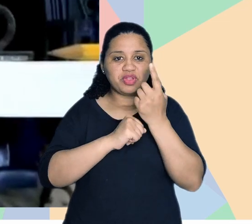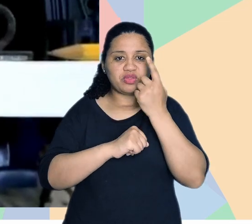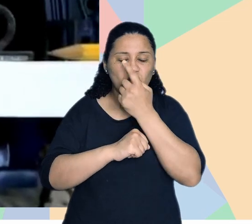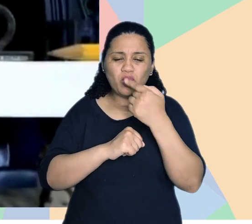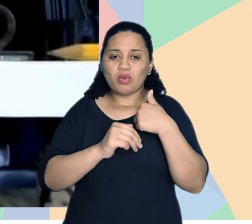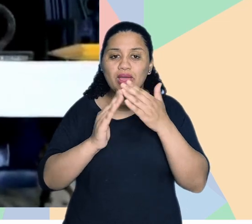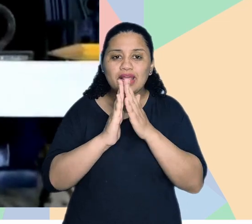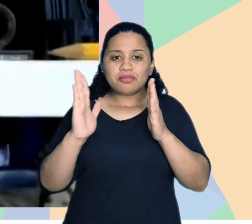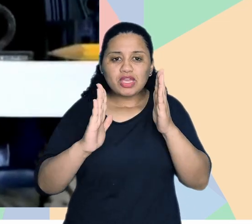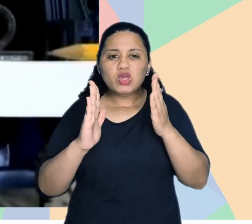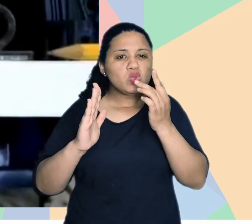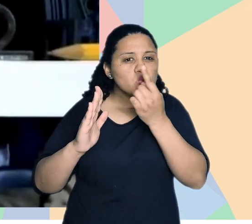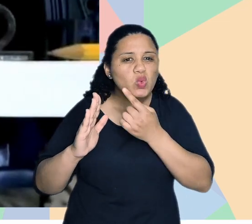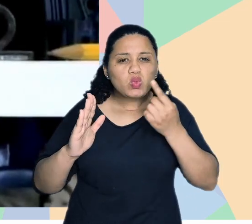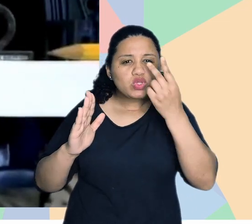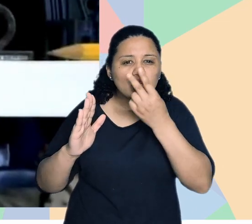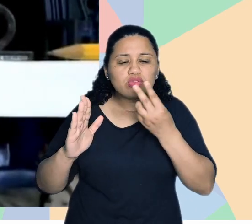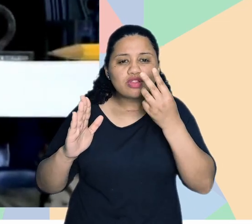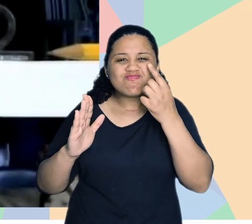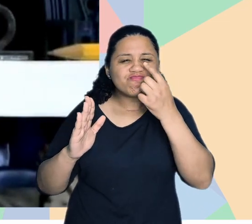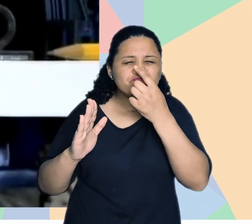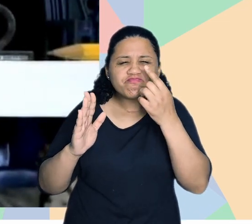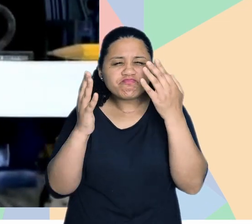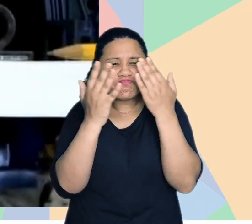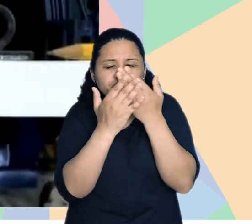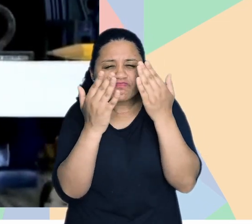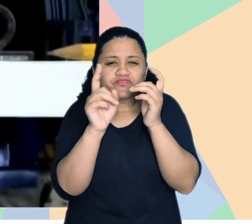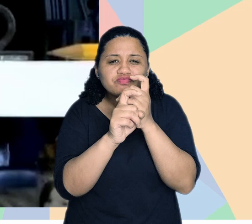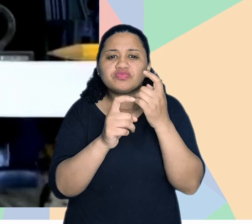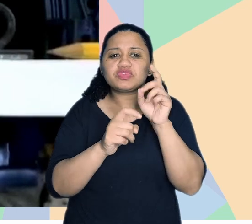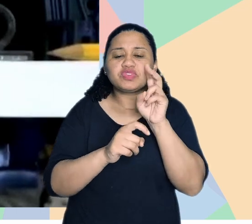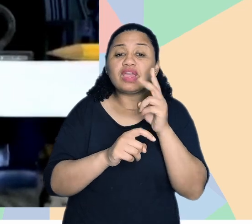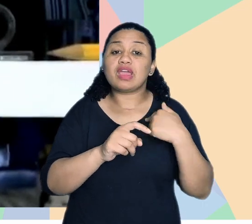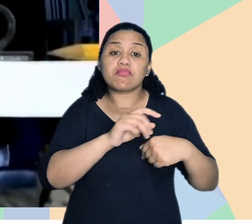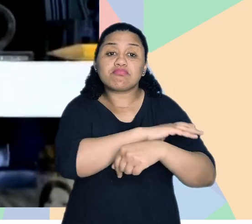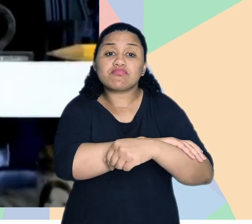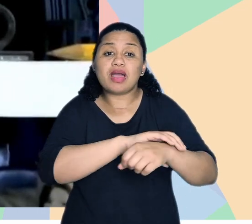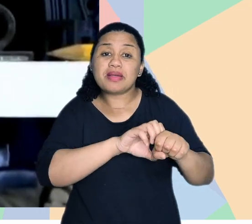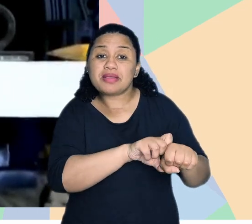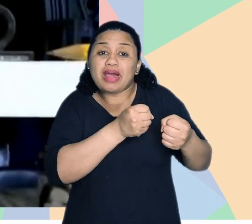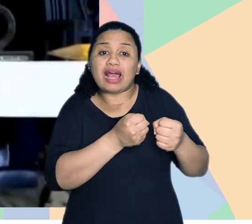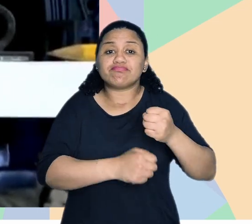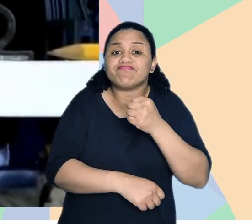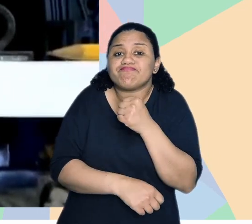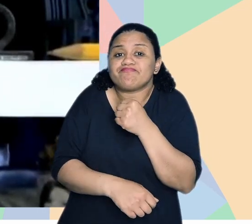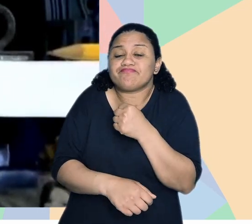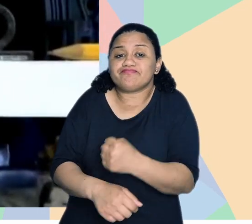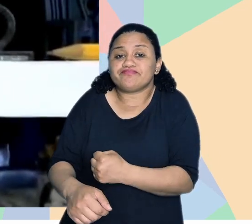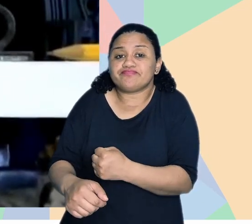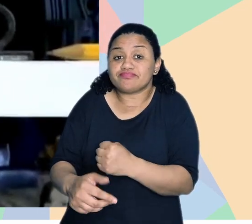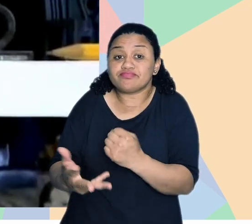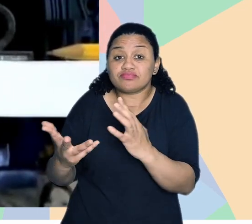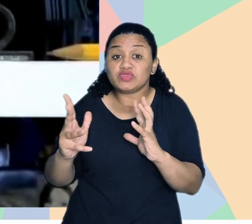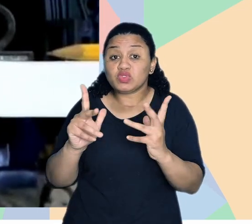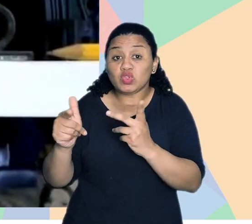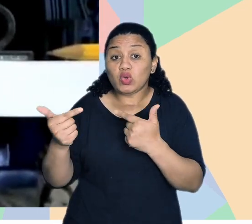com a visão debilitada naquele período, que pode quebrar um braço, né? Então, nós somos pessoas com deficiência